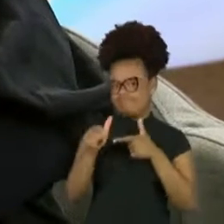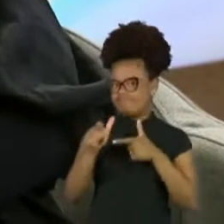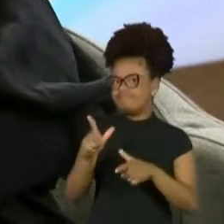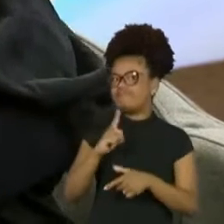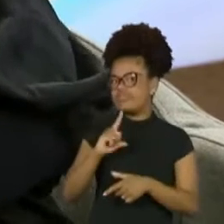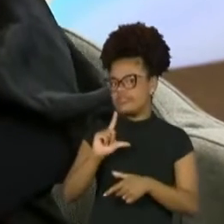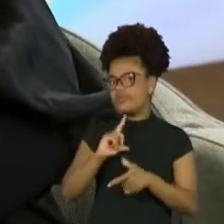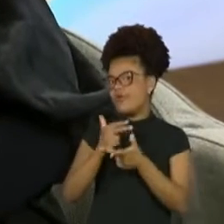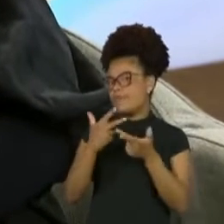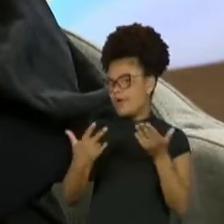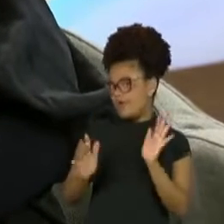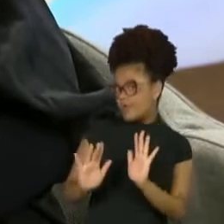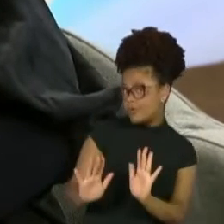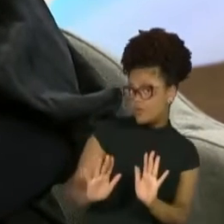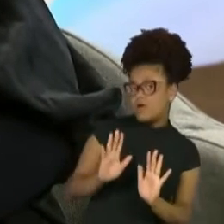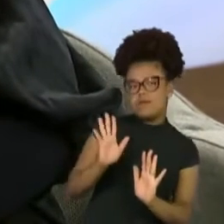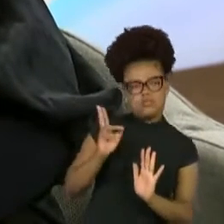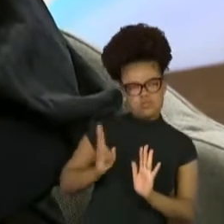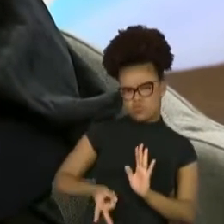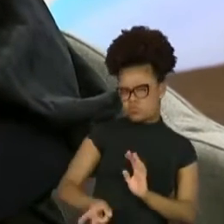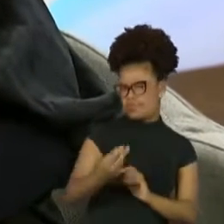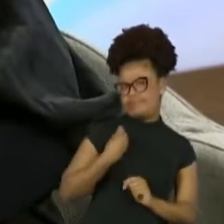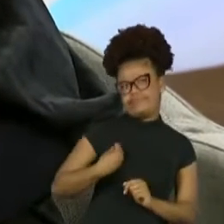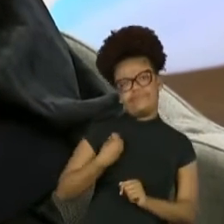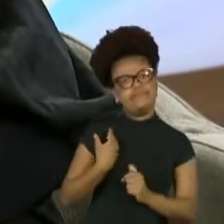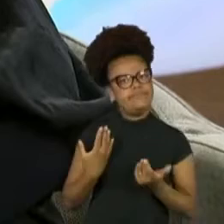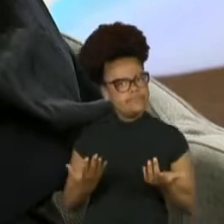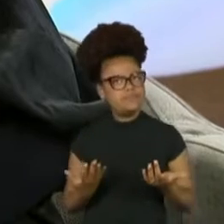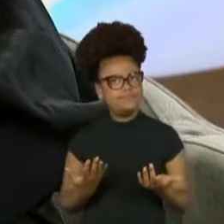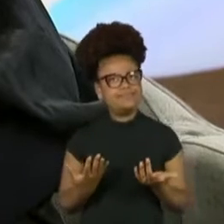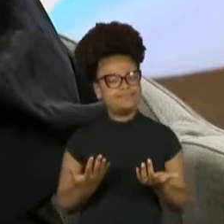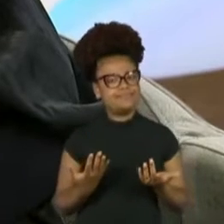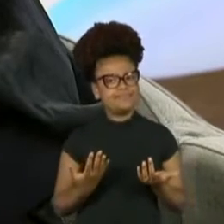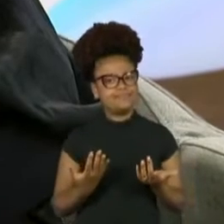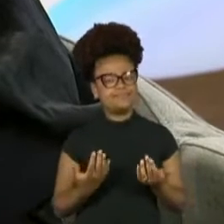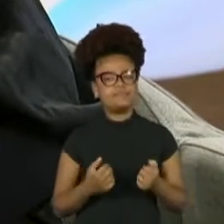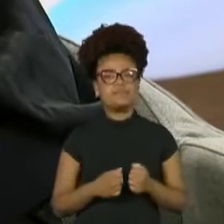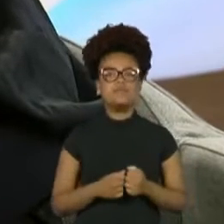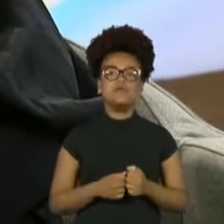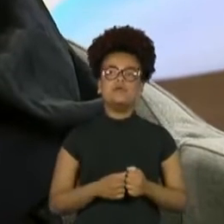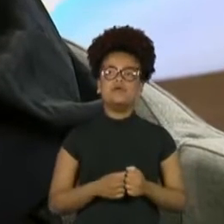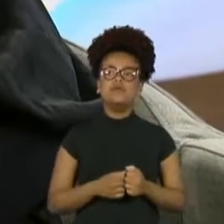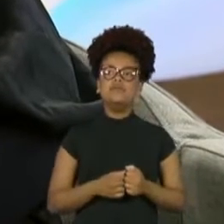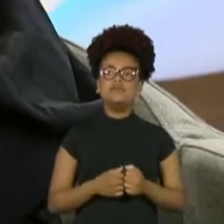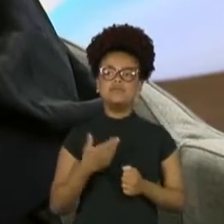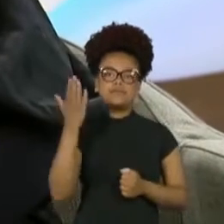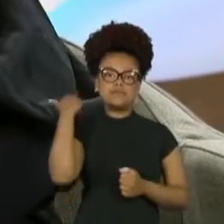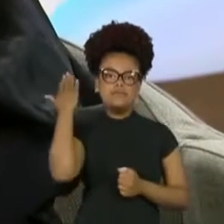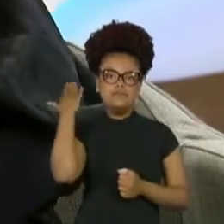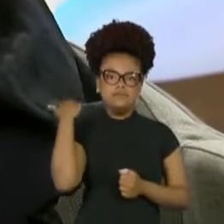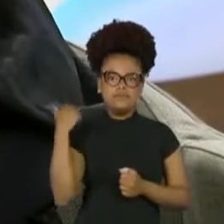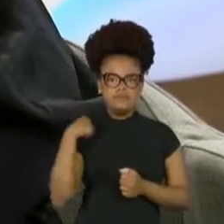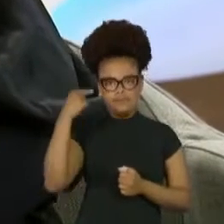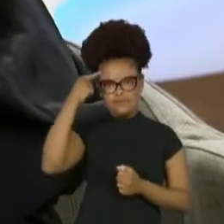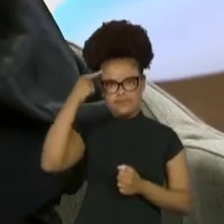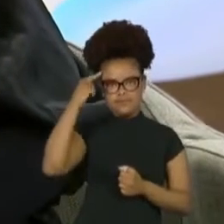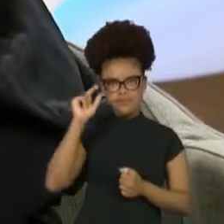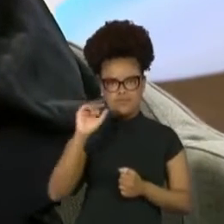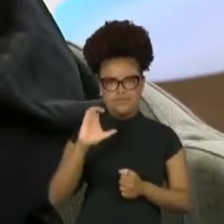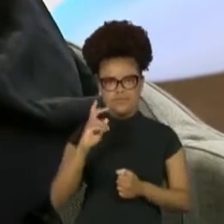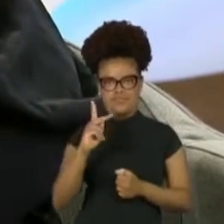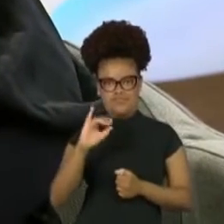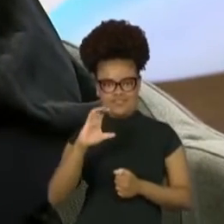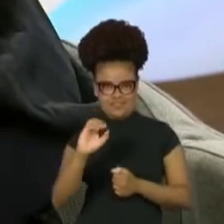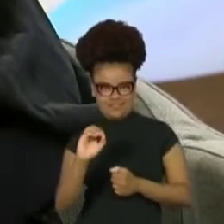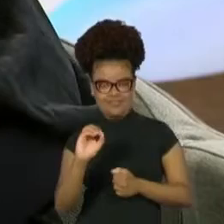Mas a gente vai em frente. Eu... E sabe o eu pensei outro dia, Thais? Que a Chica, inclusive, ela dá muita